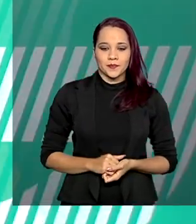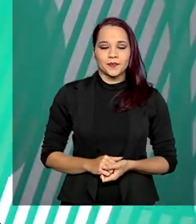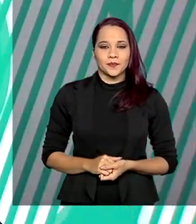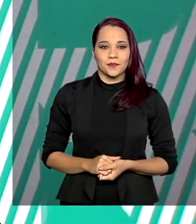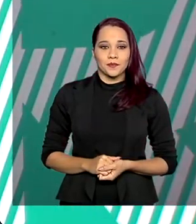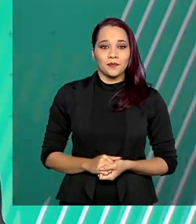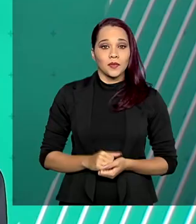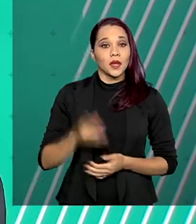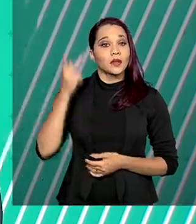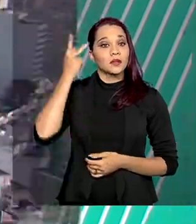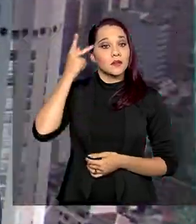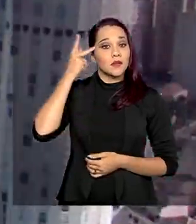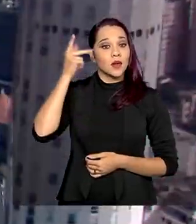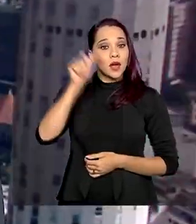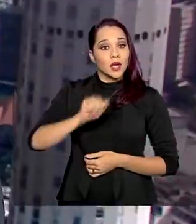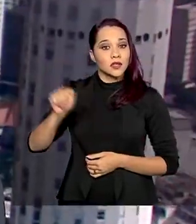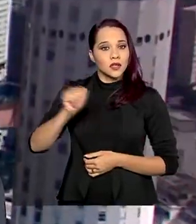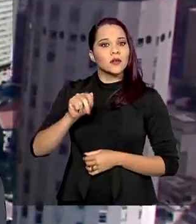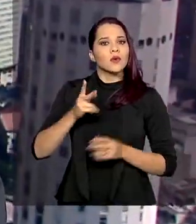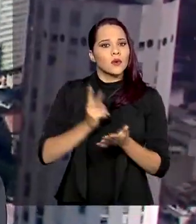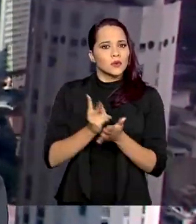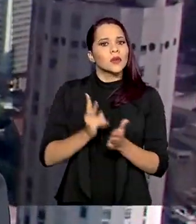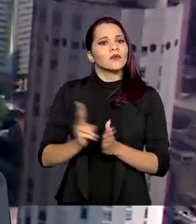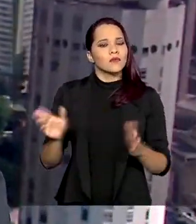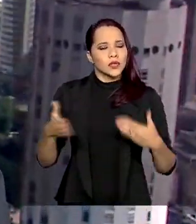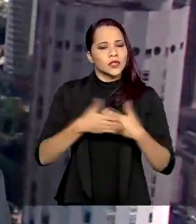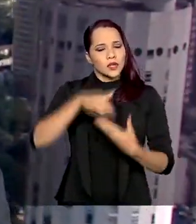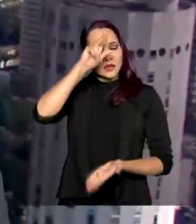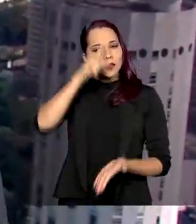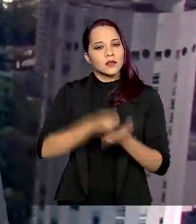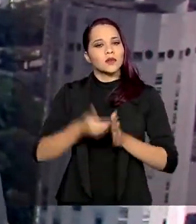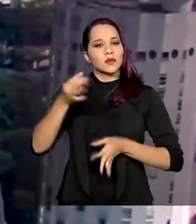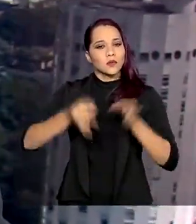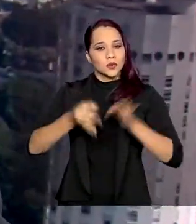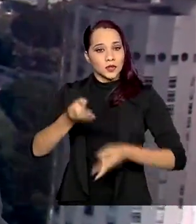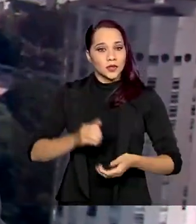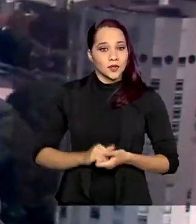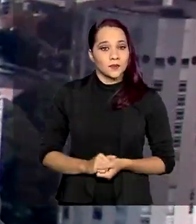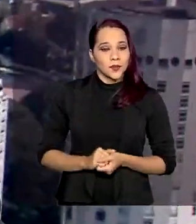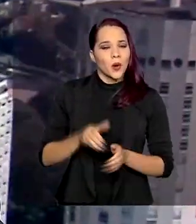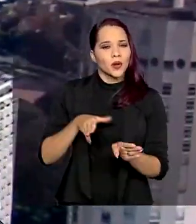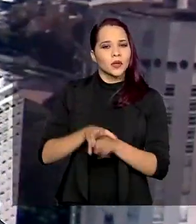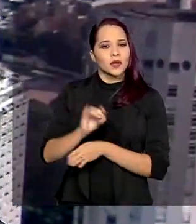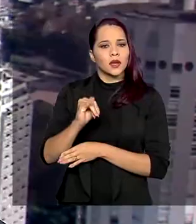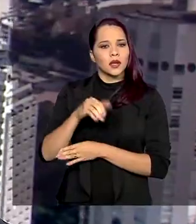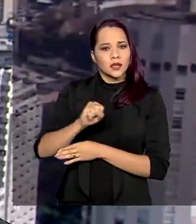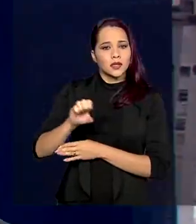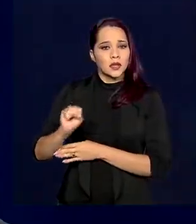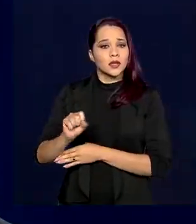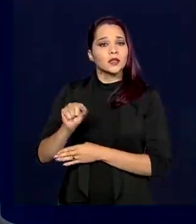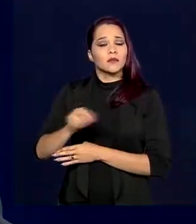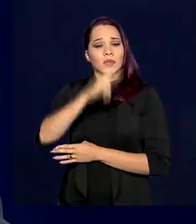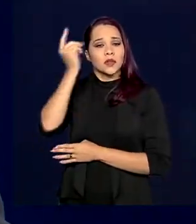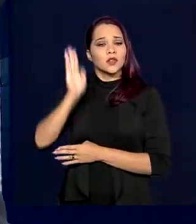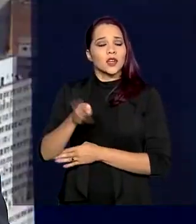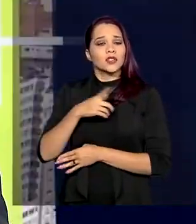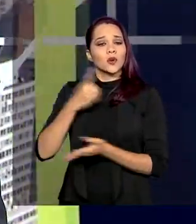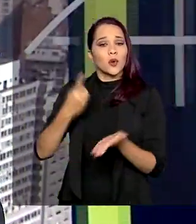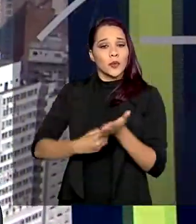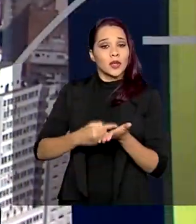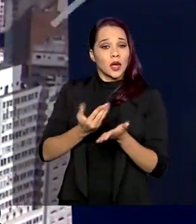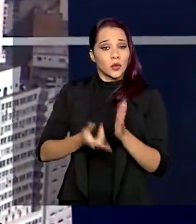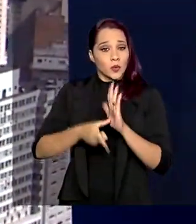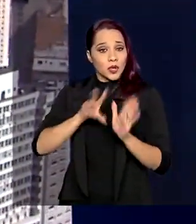E em São Paulo, as agências vão continuar fechadas por decisão judicial. A orientação do INSS, para quem já havia agendado